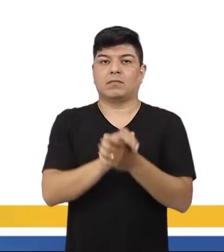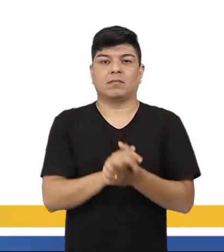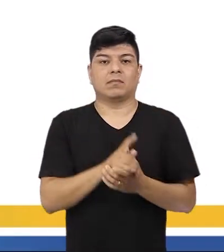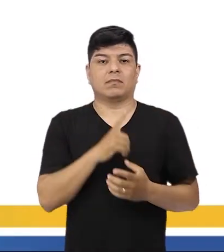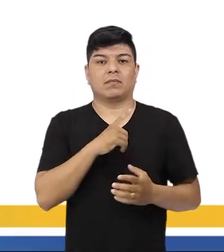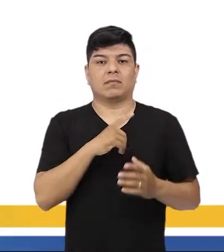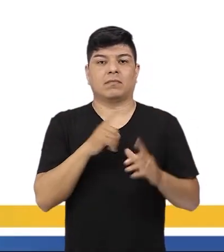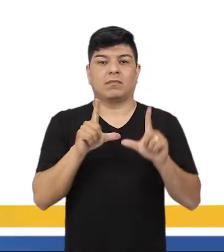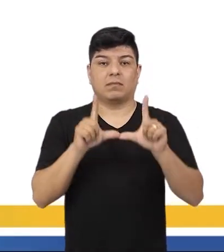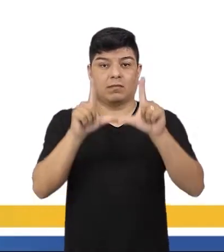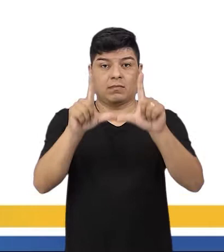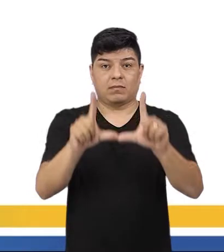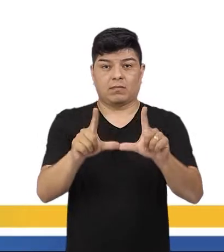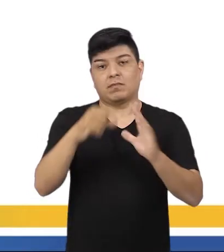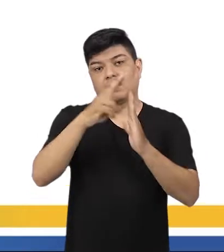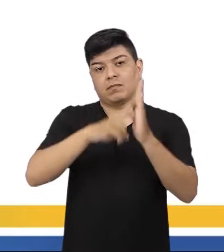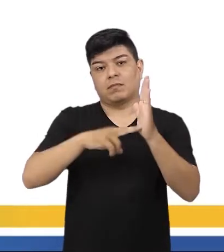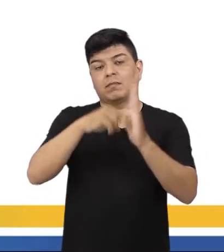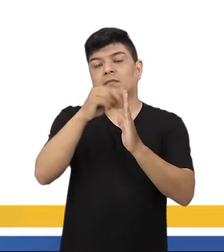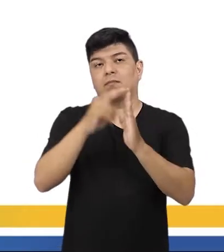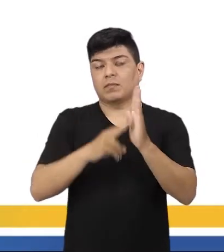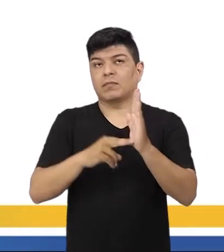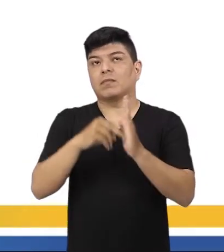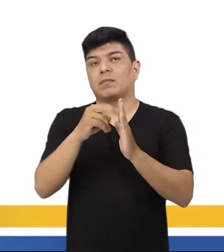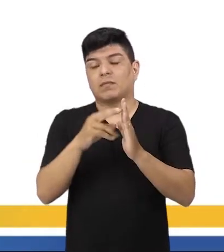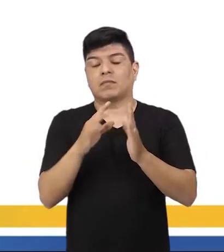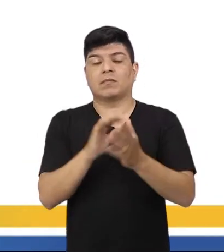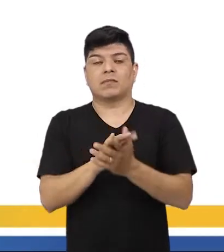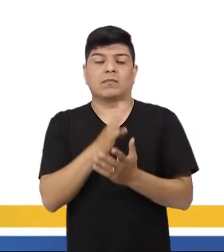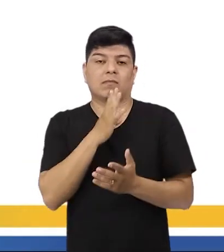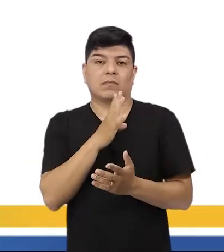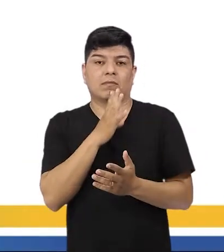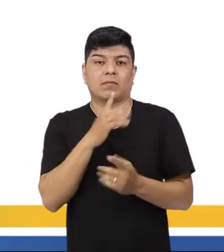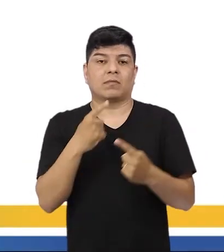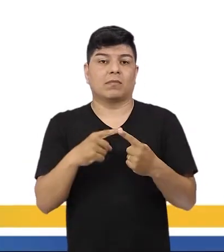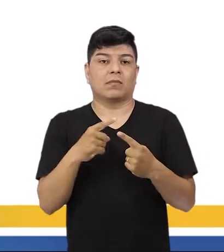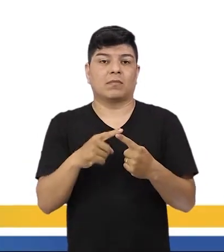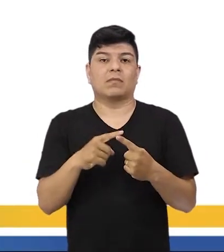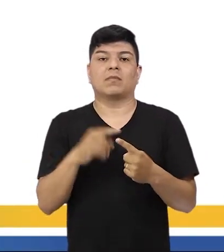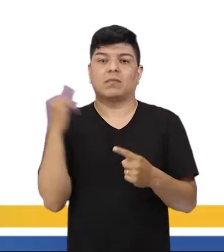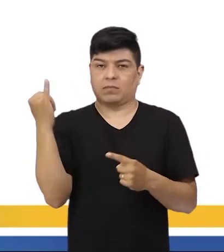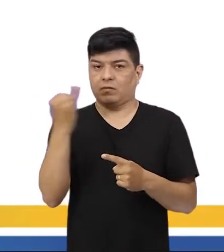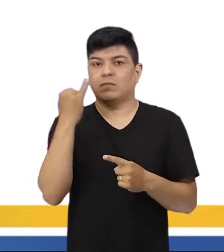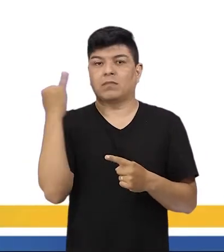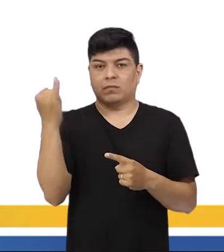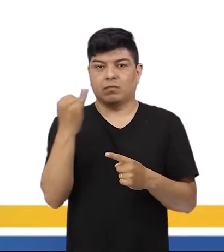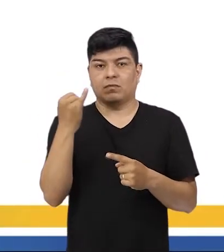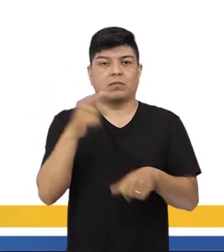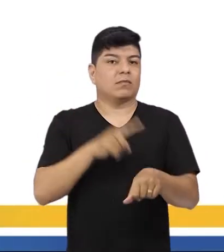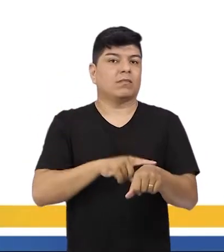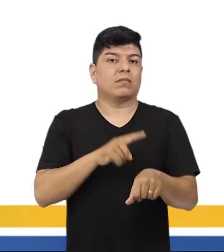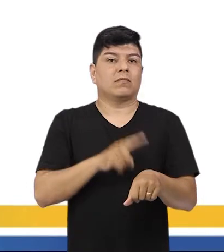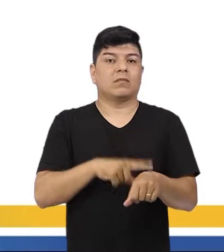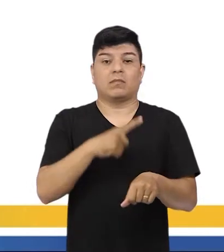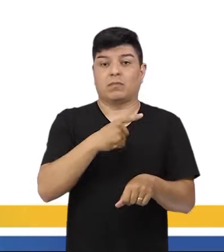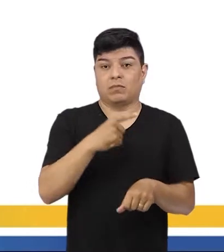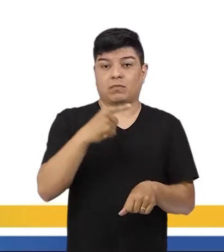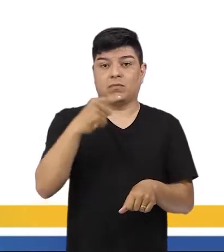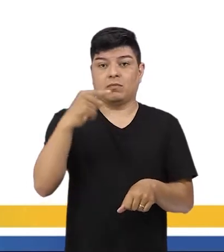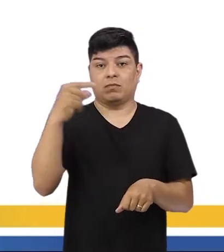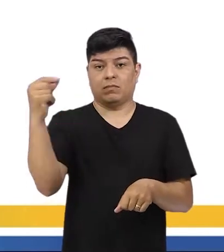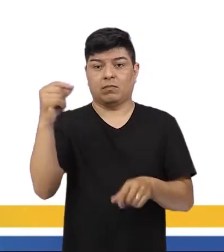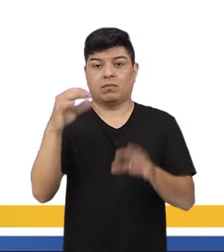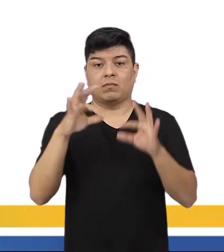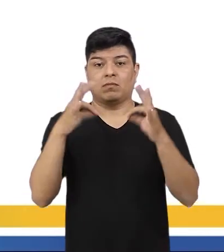a gente tem esse quadro, né? Fazendo essa alegoria, que é muito conhecido, porque marca esse momento de saída,